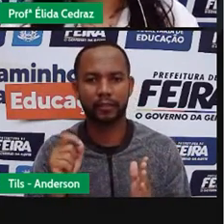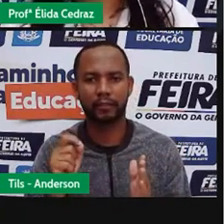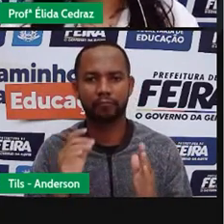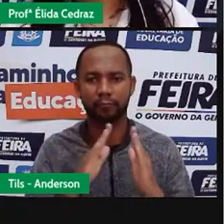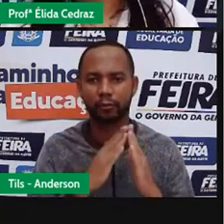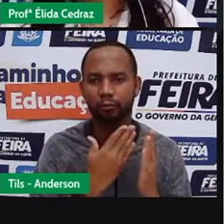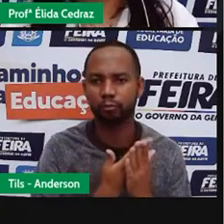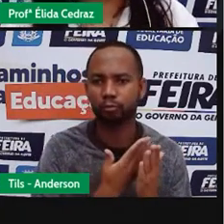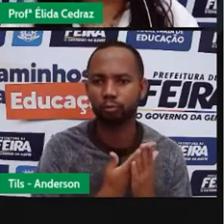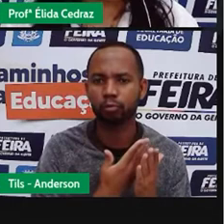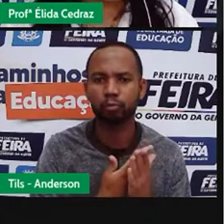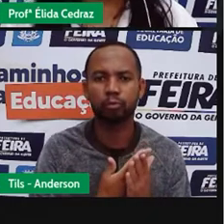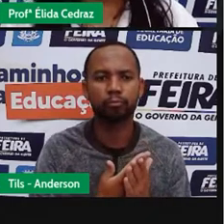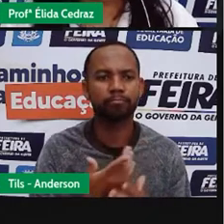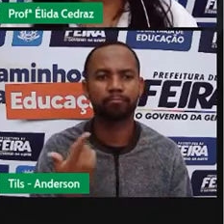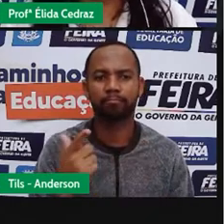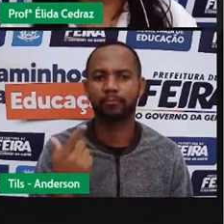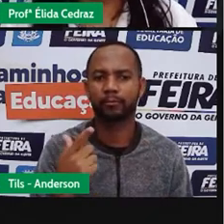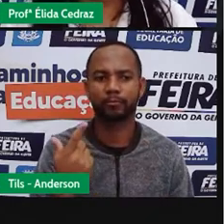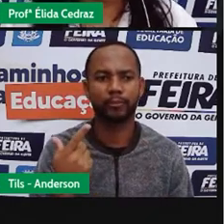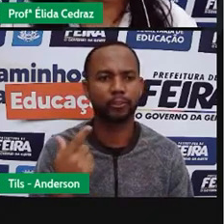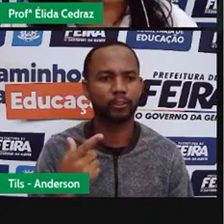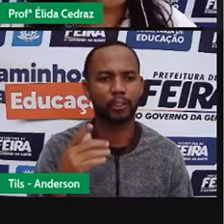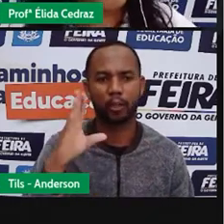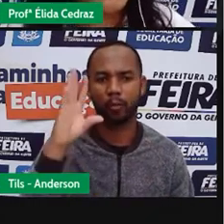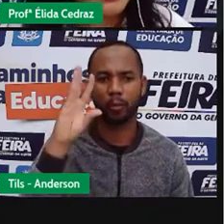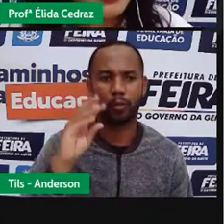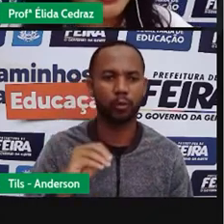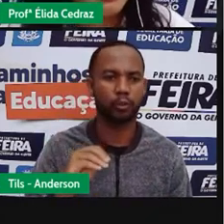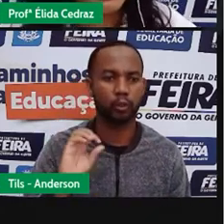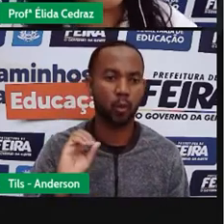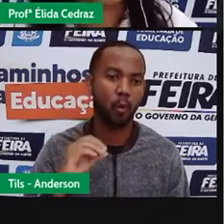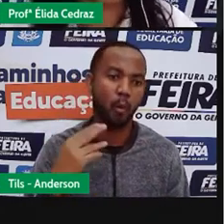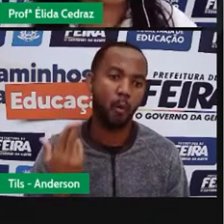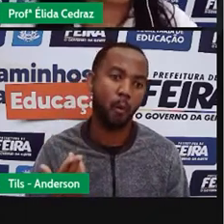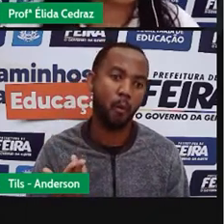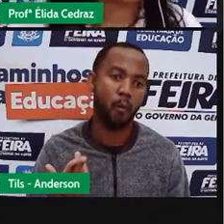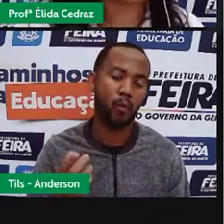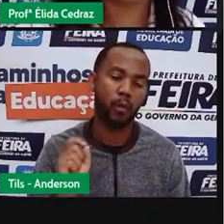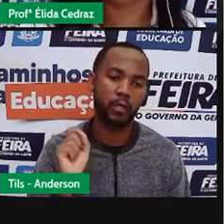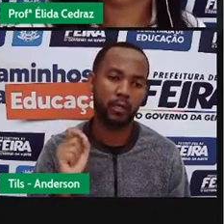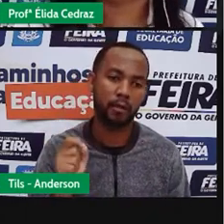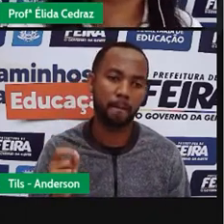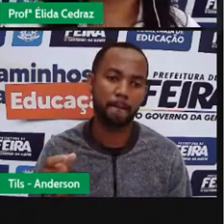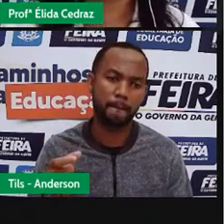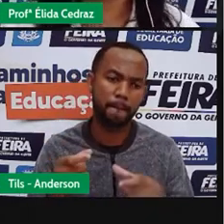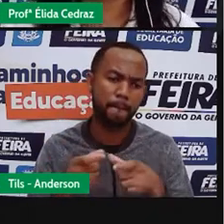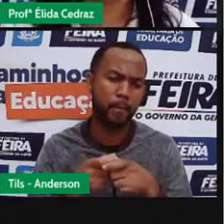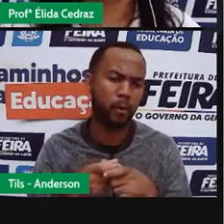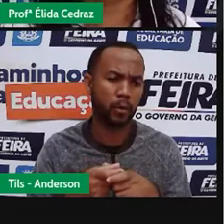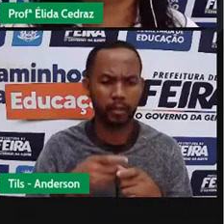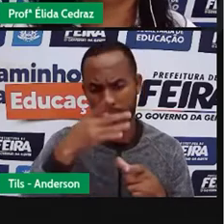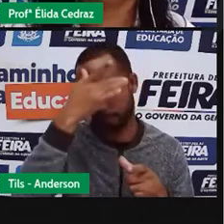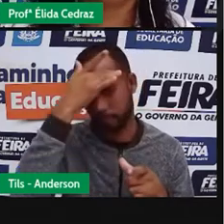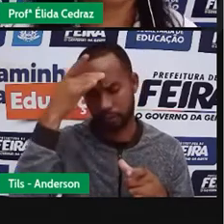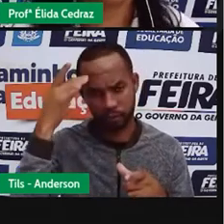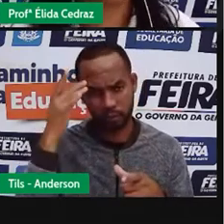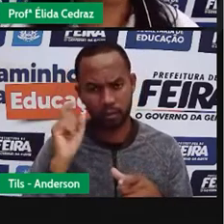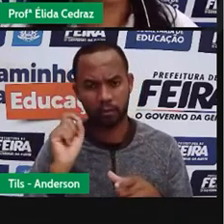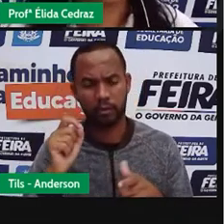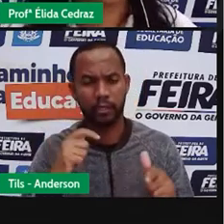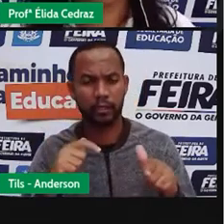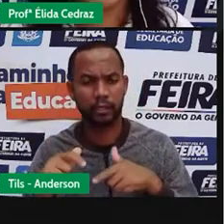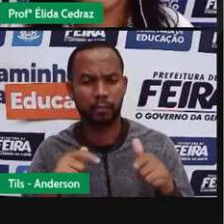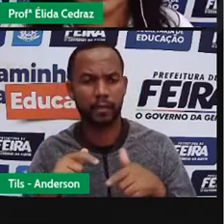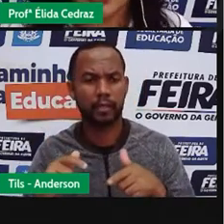não existiam no período da noite. Pouquíssimas pessoas trabalhavam à noite, porque a noite era